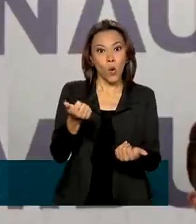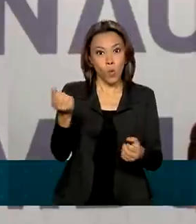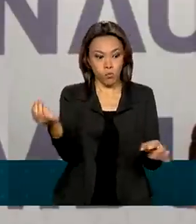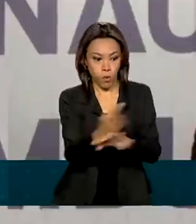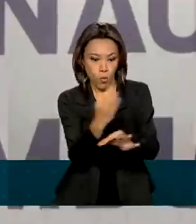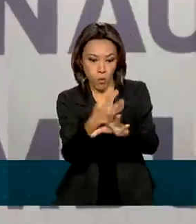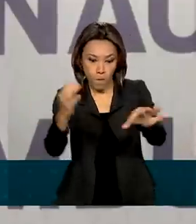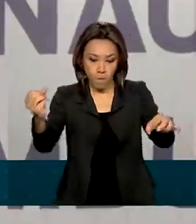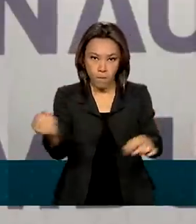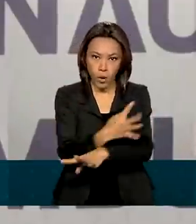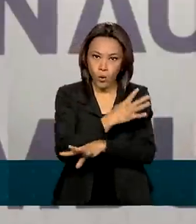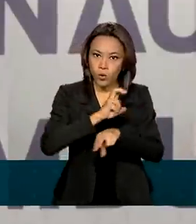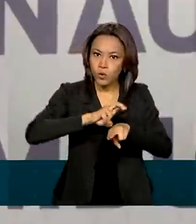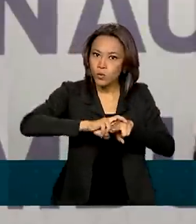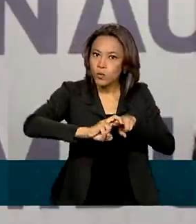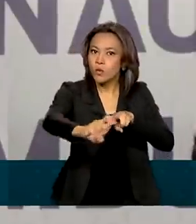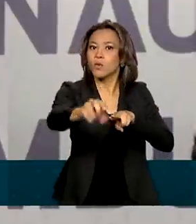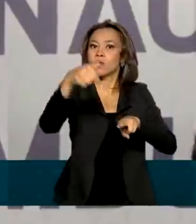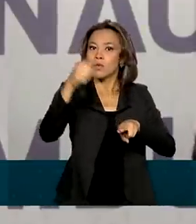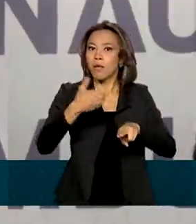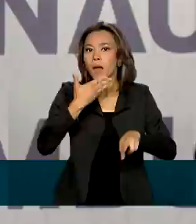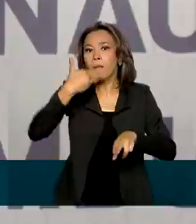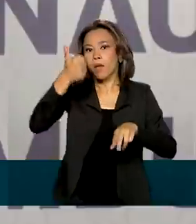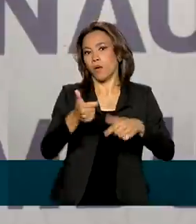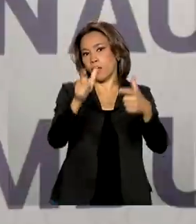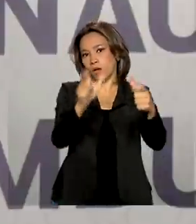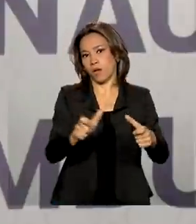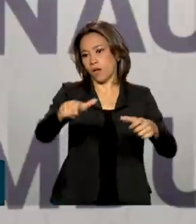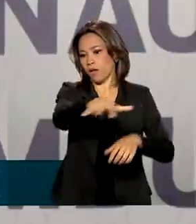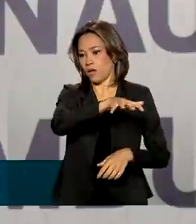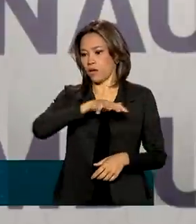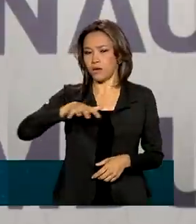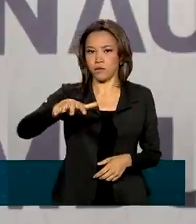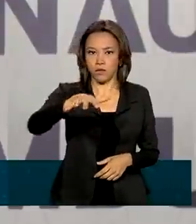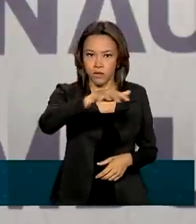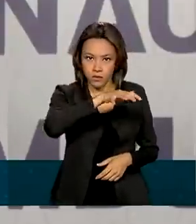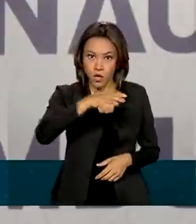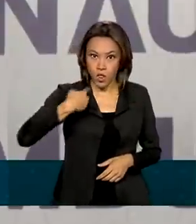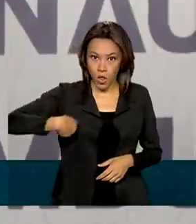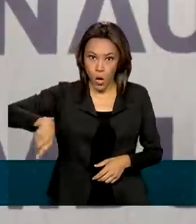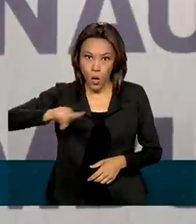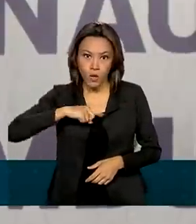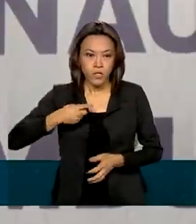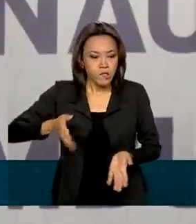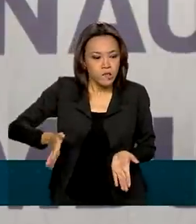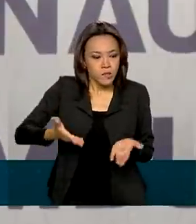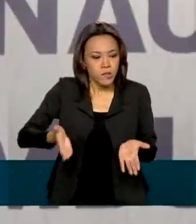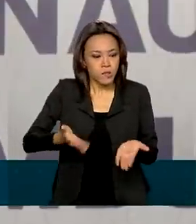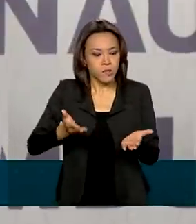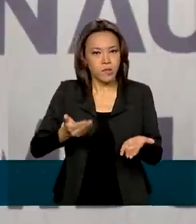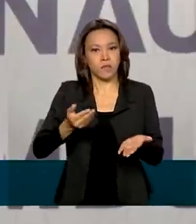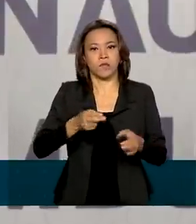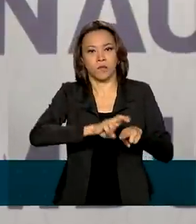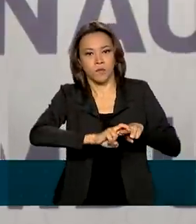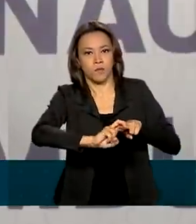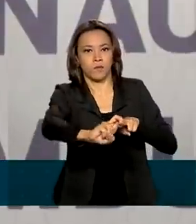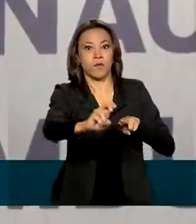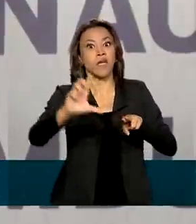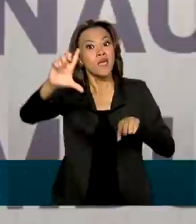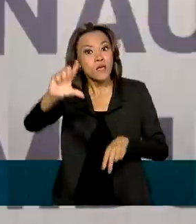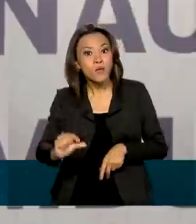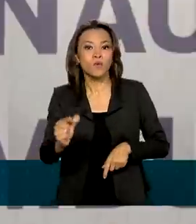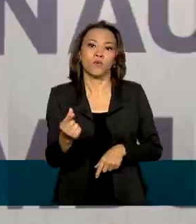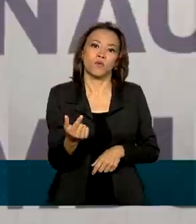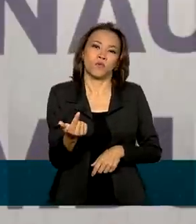terminal para melhorar essa situação específica e pontual? A gente, fomentando o transporte ferroviário, a reduz o